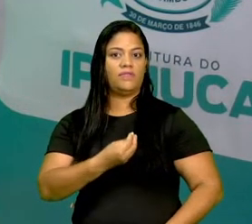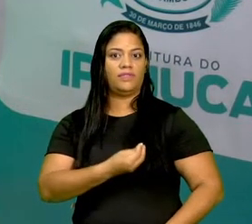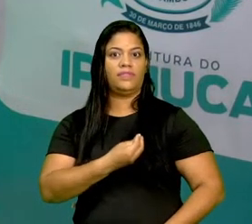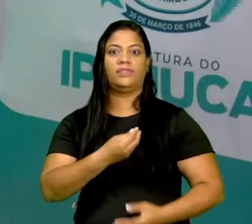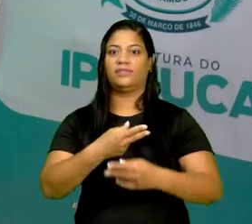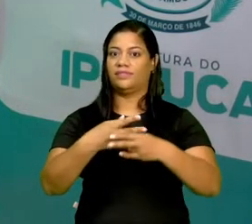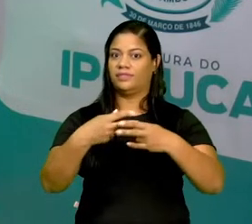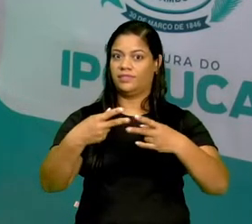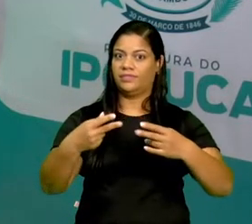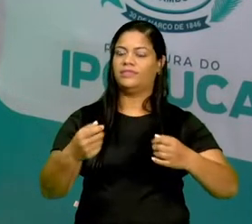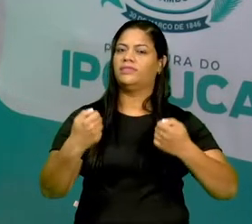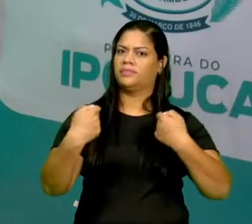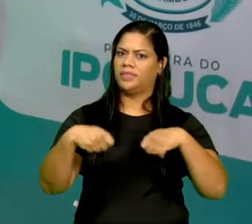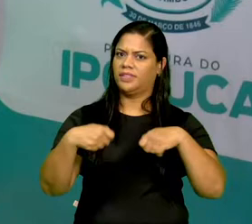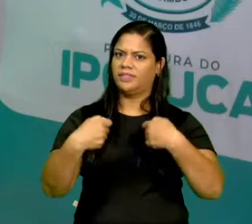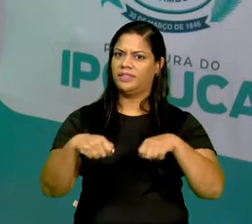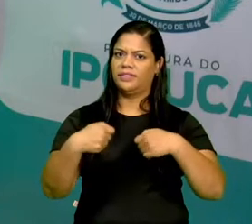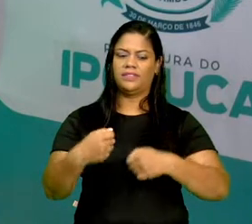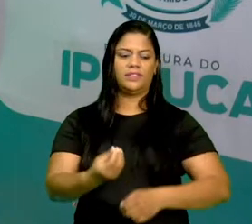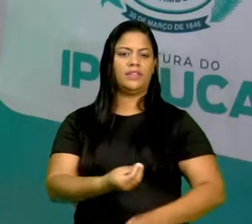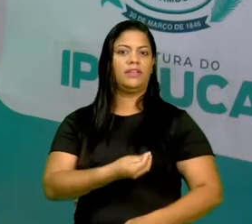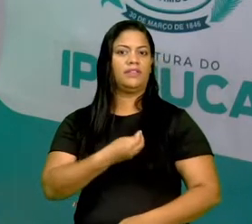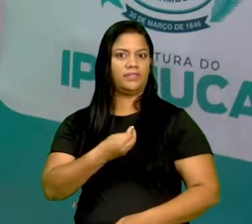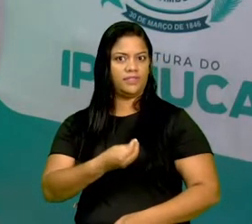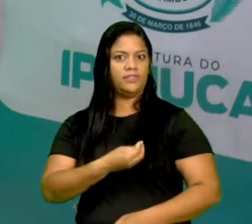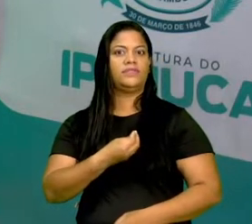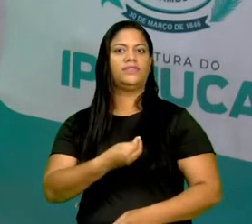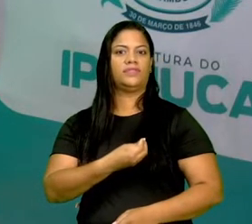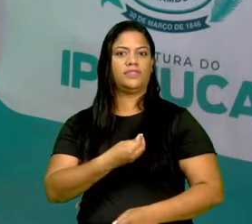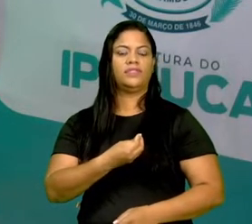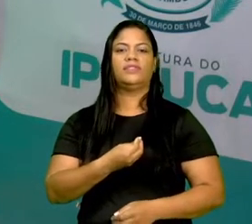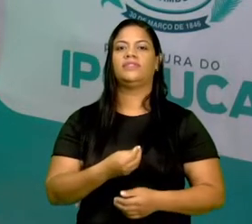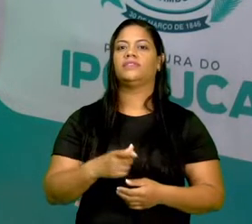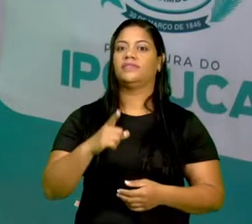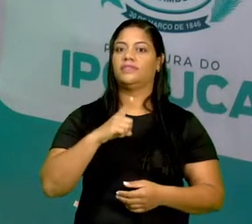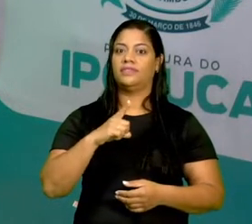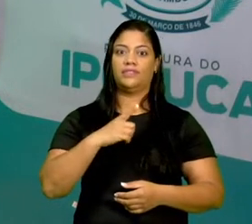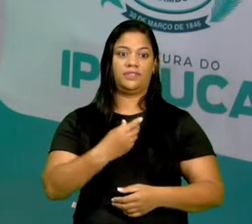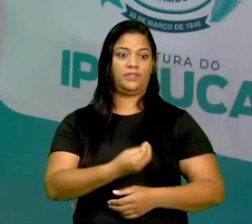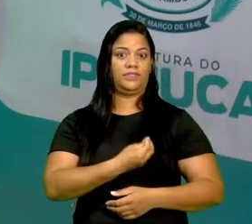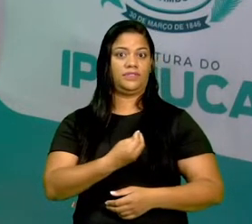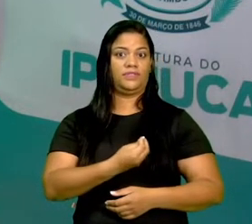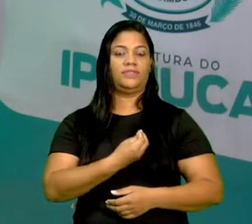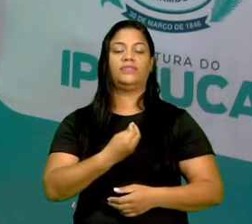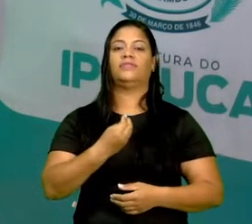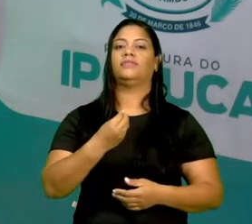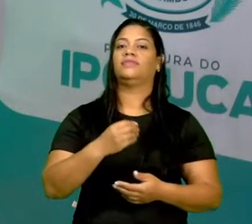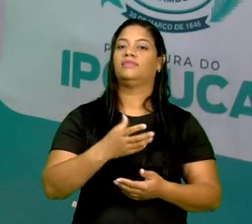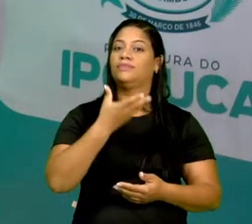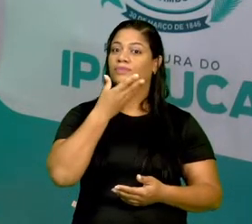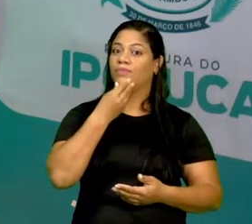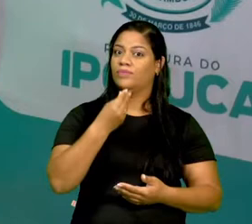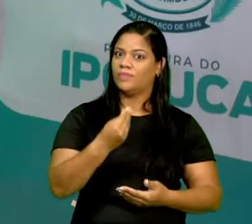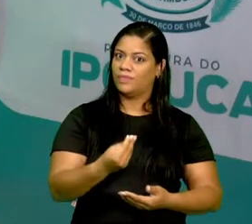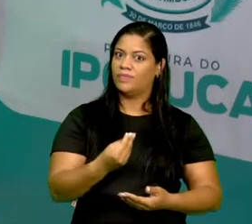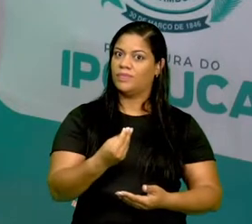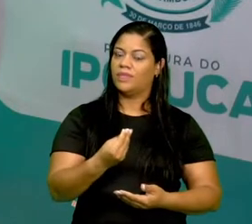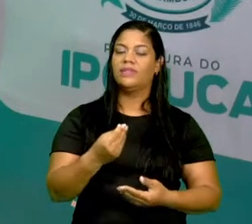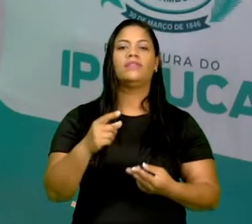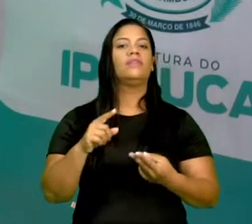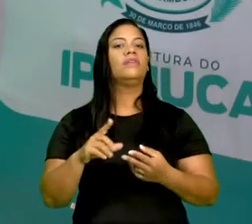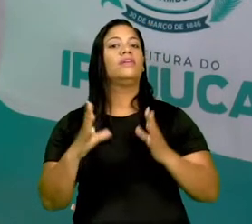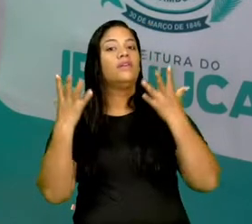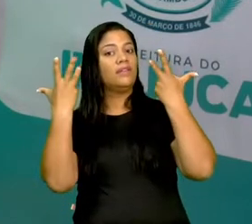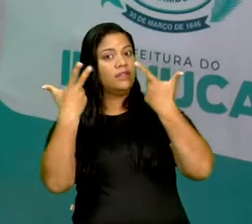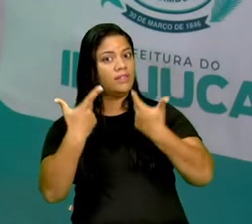elementos necessários para a vida, para a existência da vida, tanto do ser humano